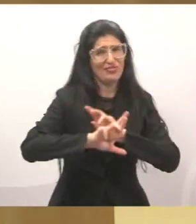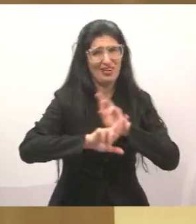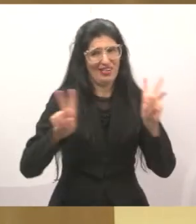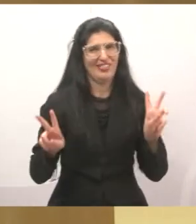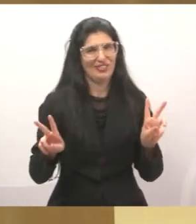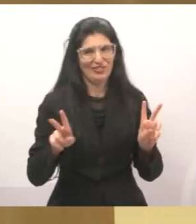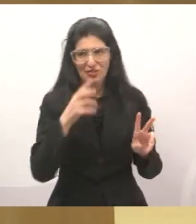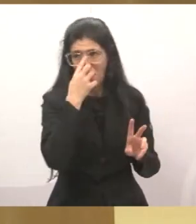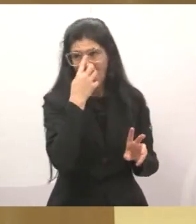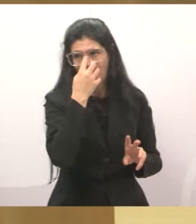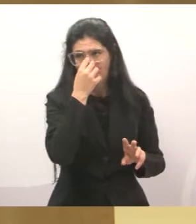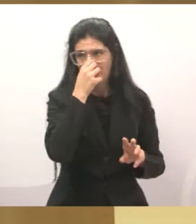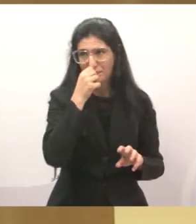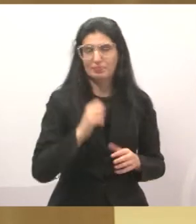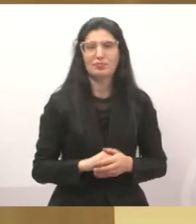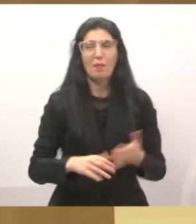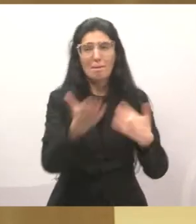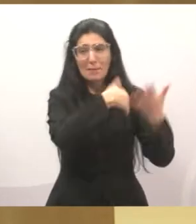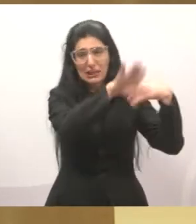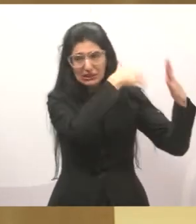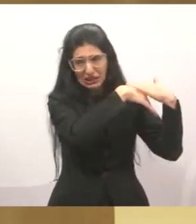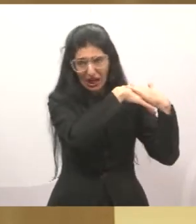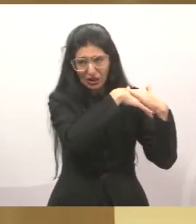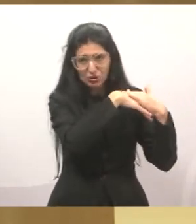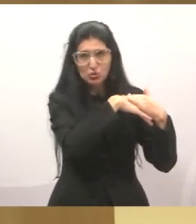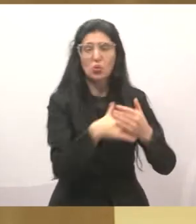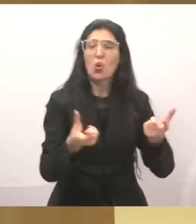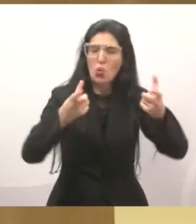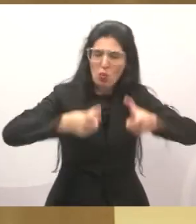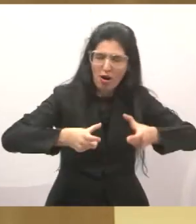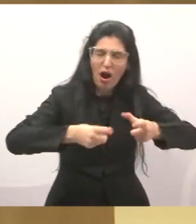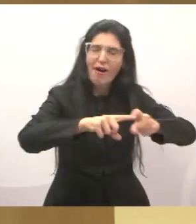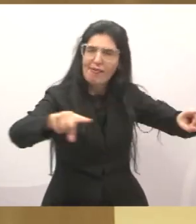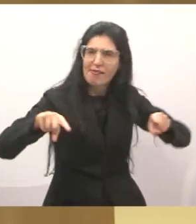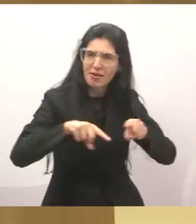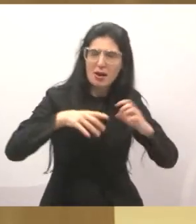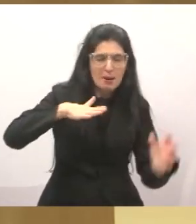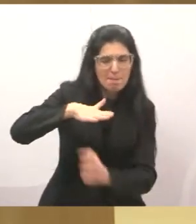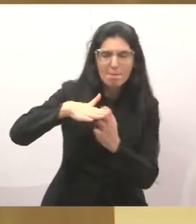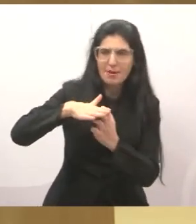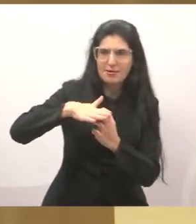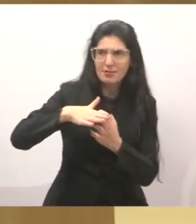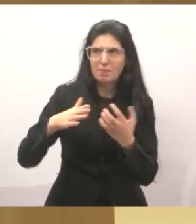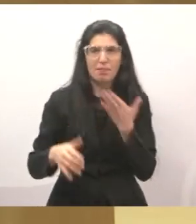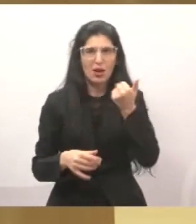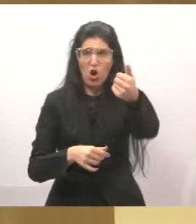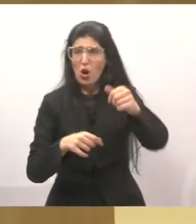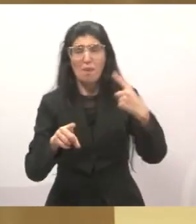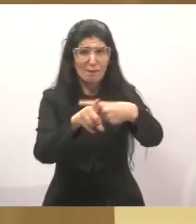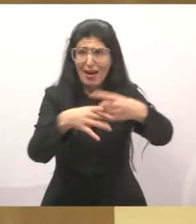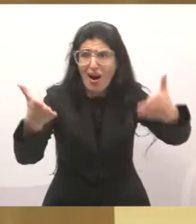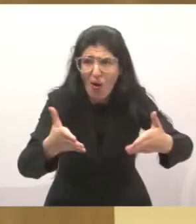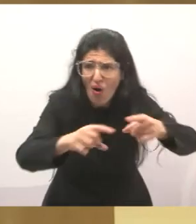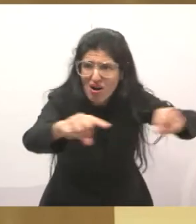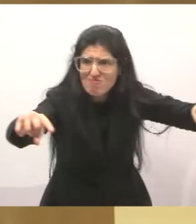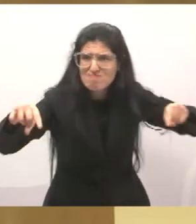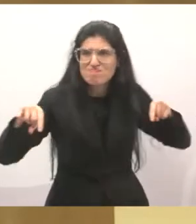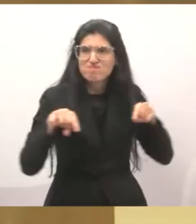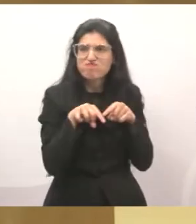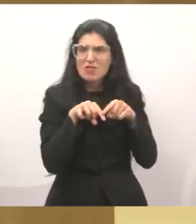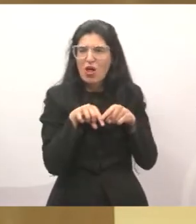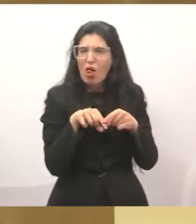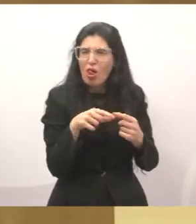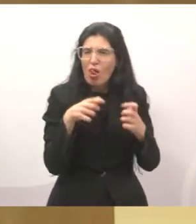desenvolver o que a incubadora desenvolvia. Ali é um sistema de co-work. O é isso? É um espaço onde muita gente monta ali